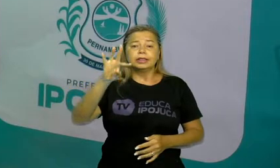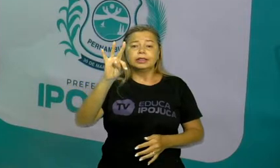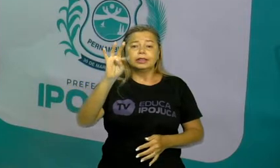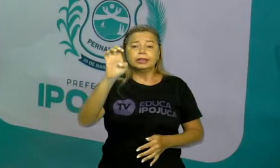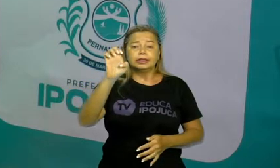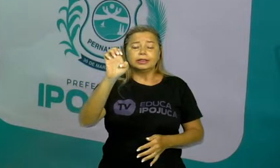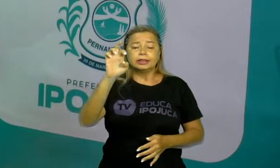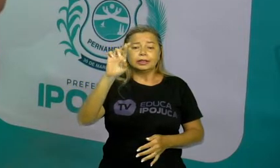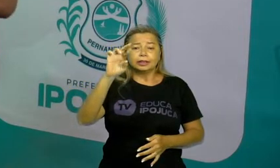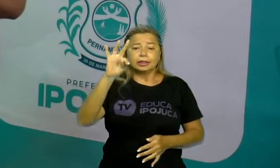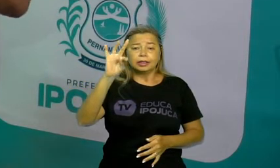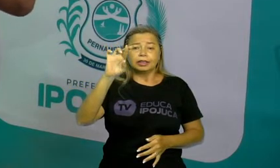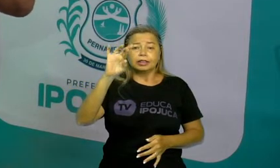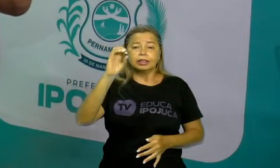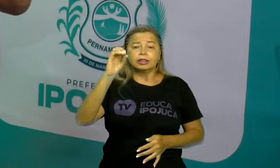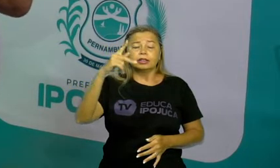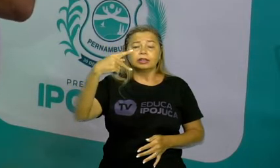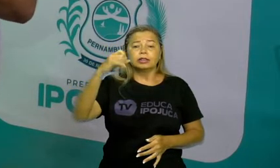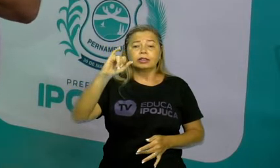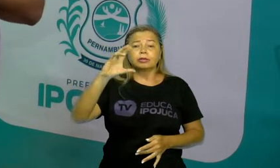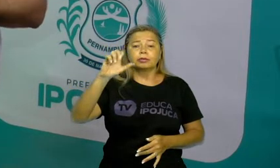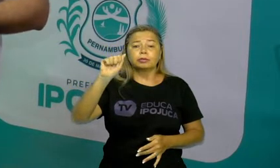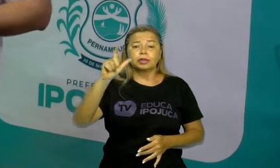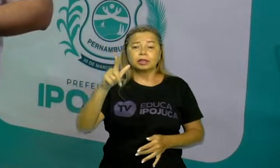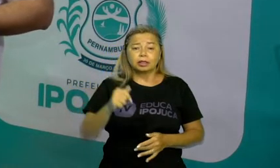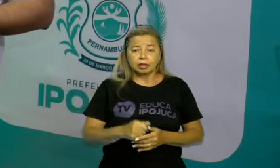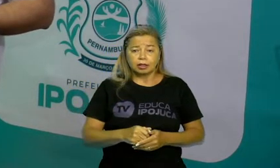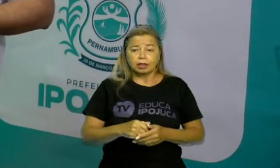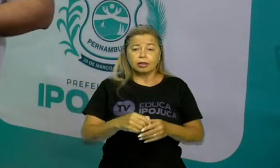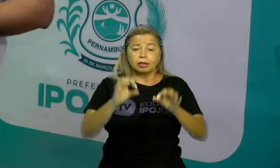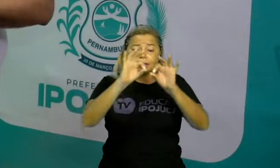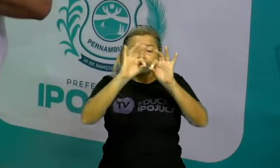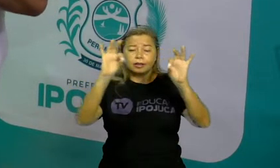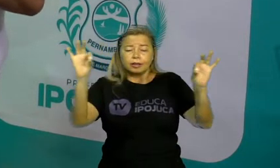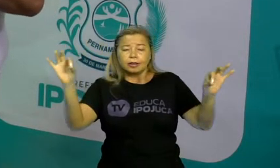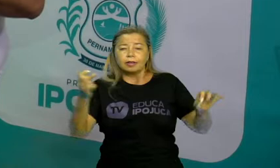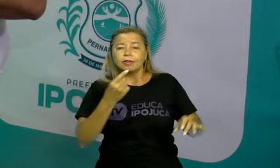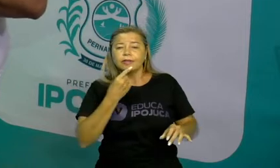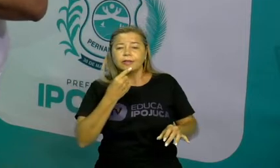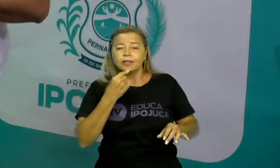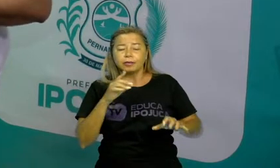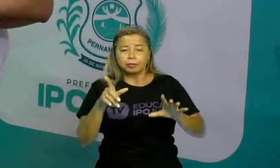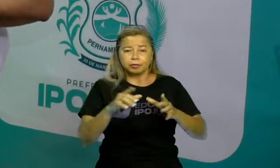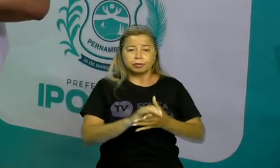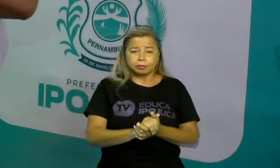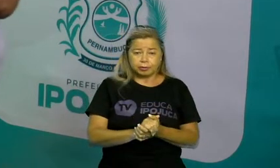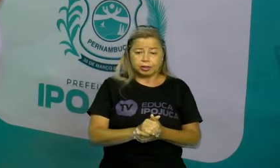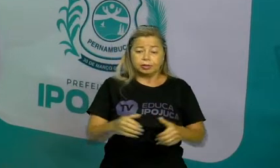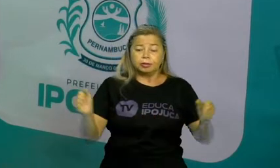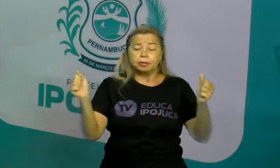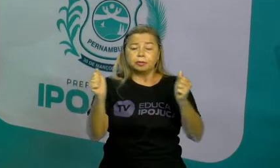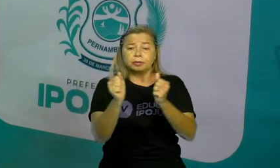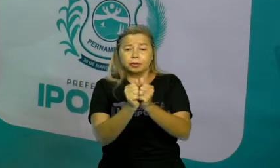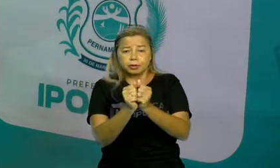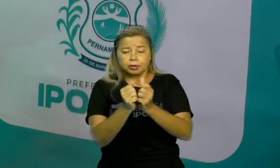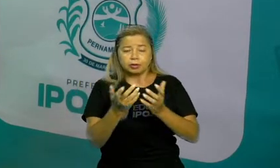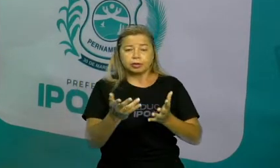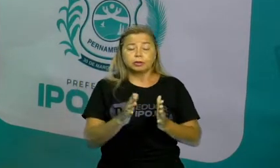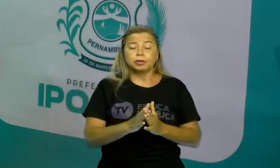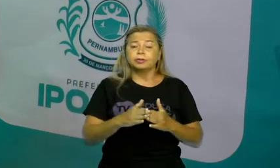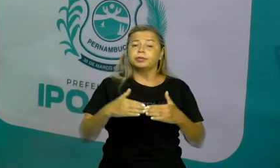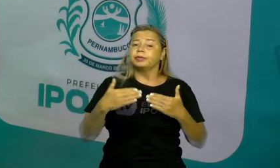do planeta, na parte mais central, próximo à linha do Equador. Por conta disso, os climas